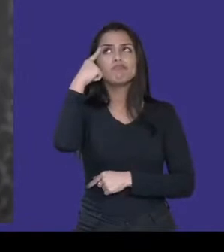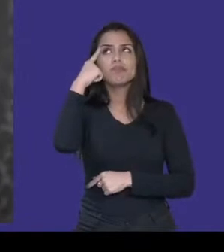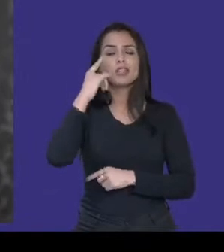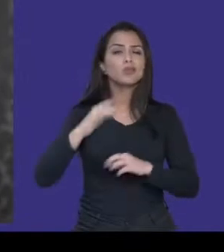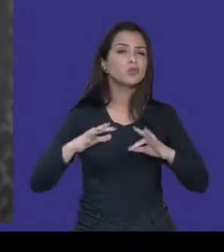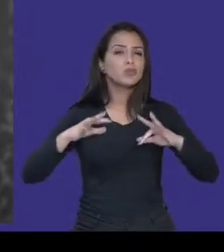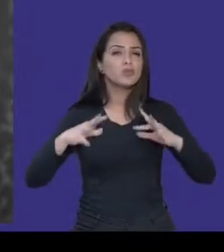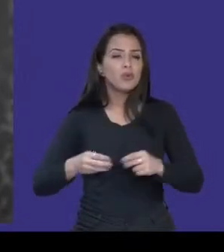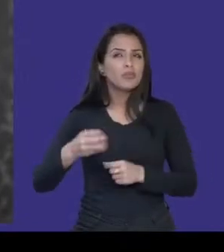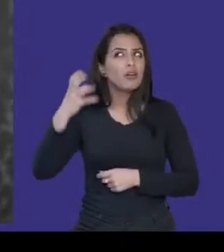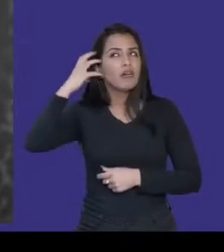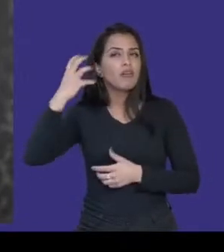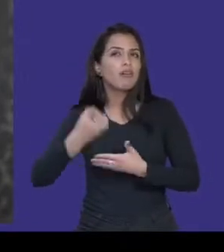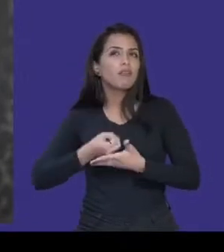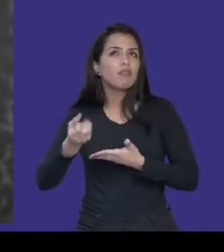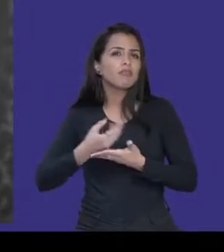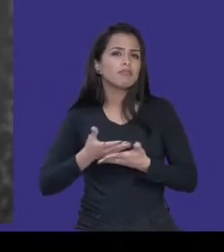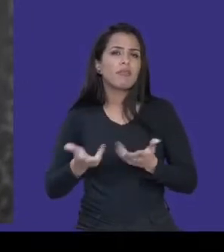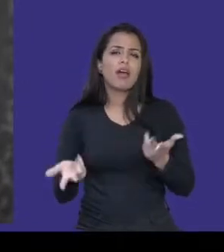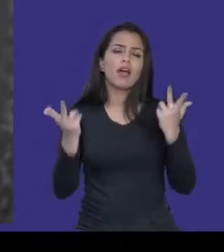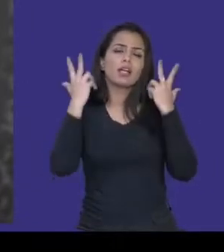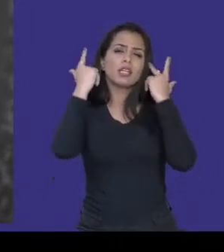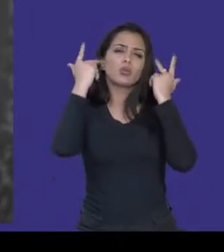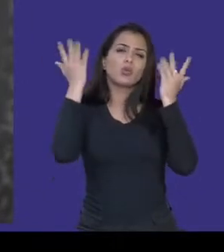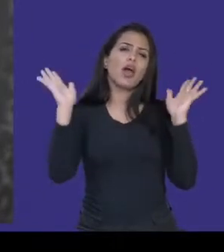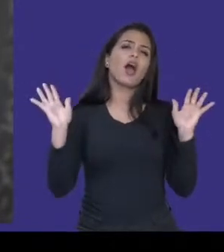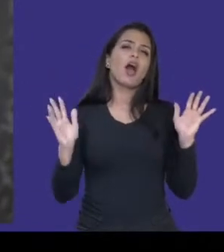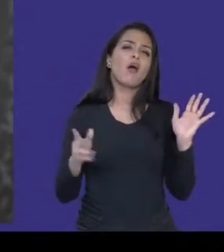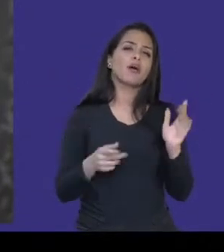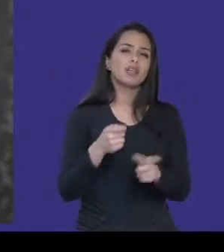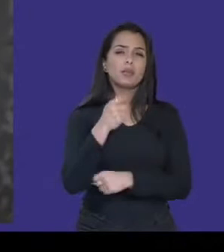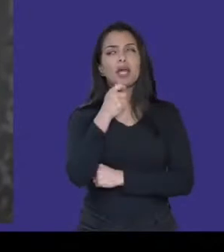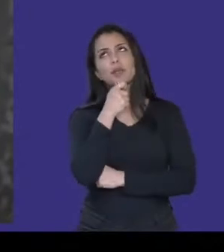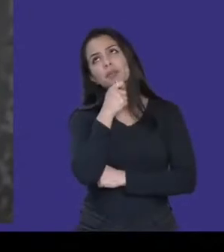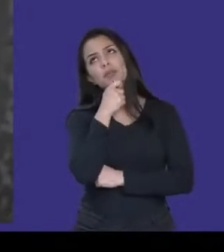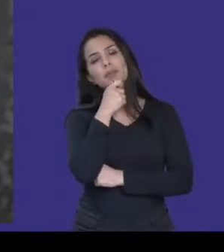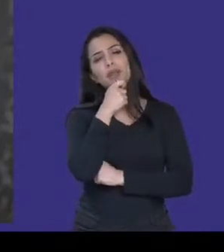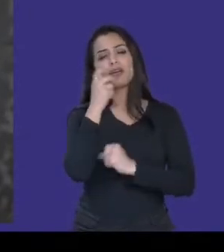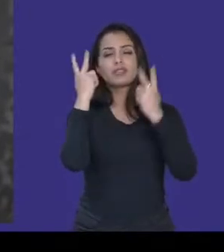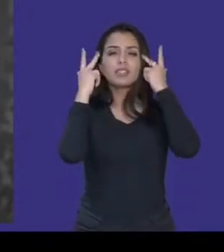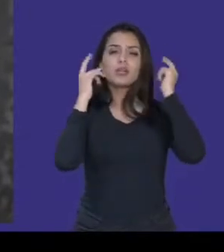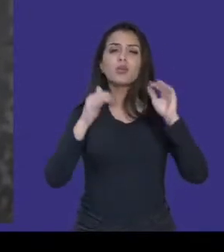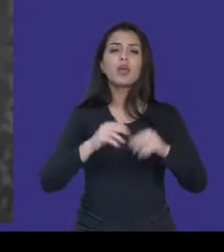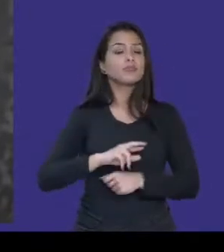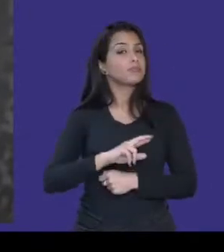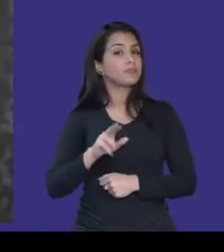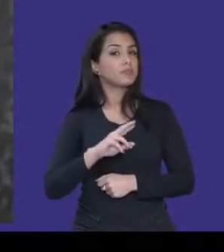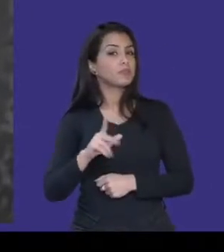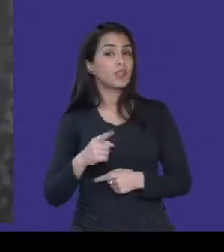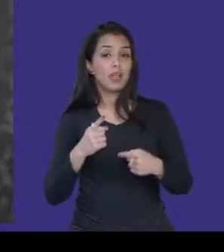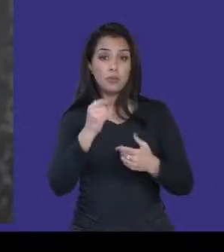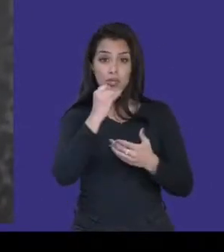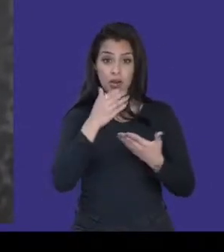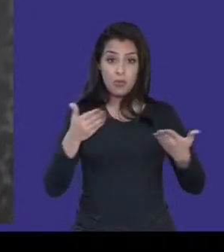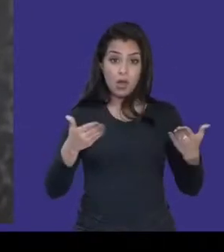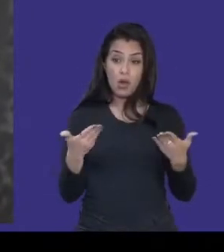acontece de maneira natural, que a fala é feita de improviso. Mas mesmo essa fala, por exemplo, isso que nós estamos fazendo aqui, essa